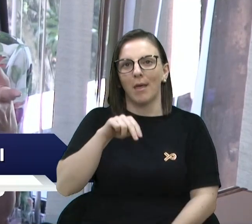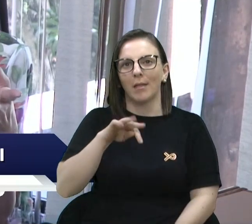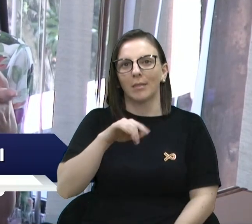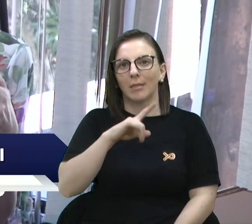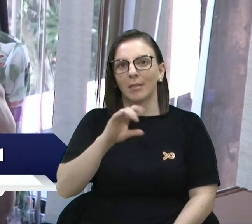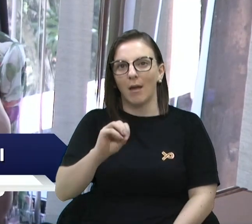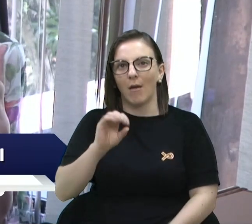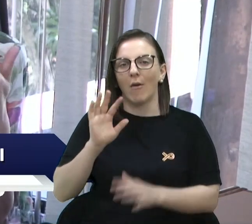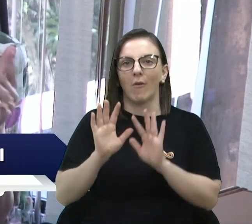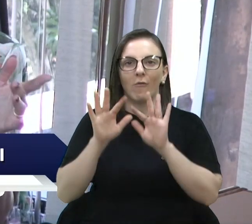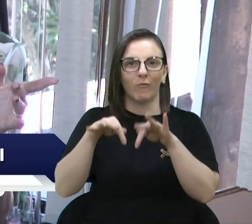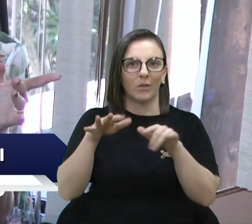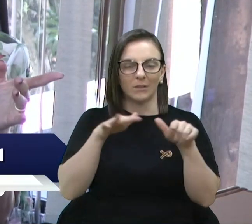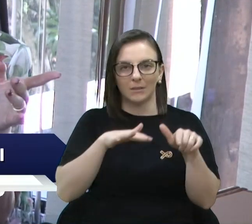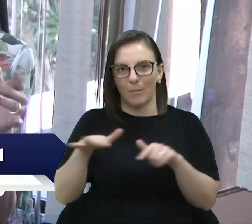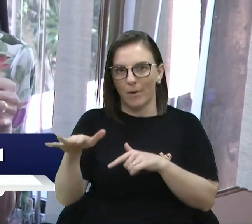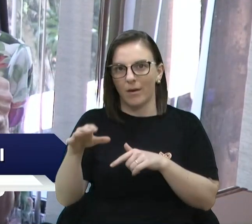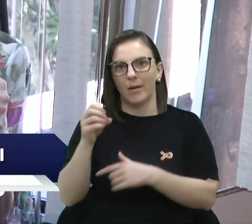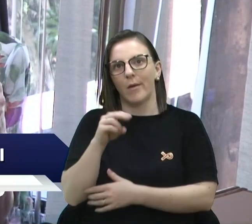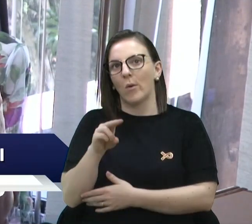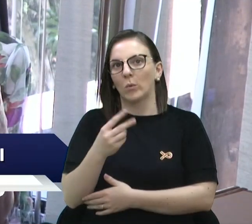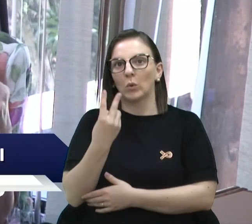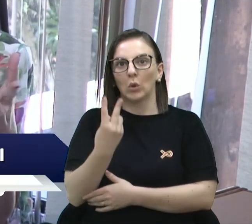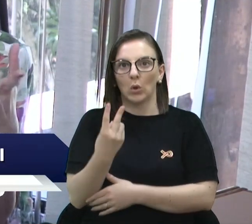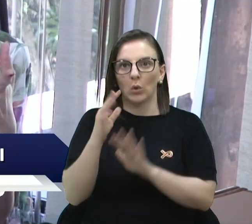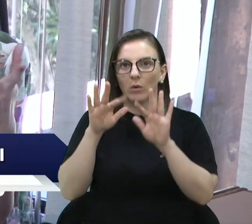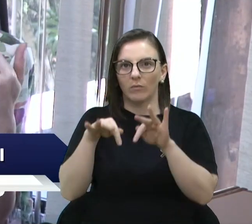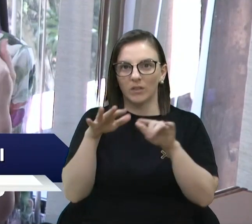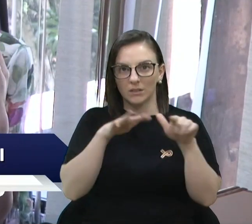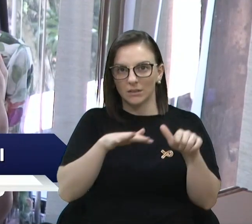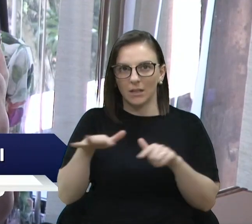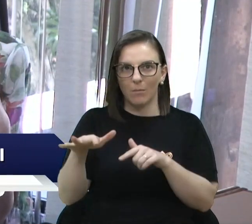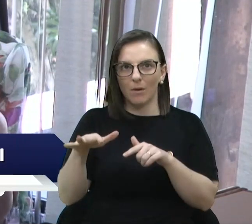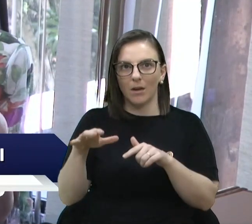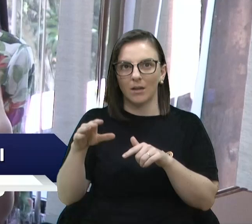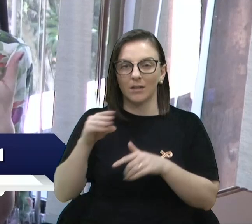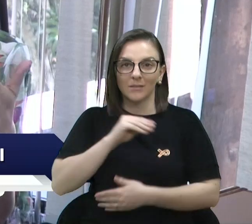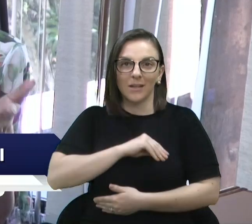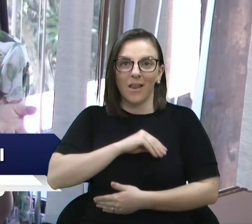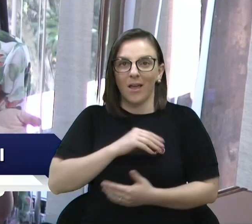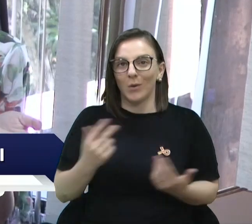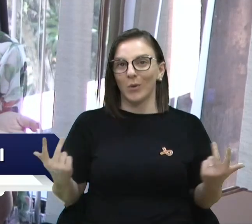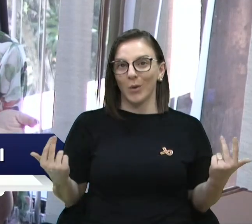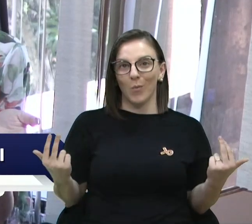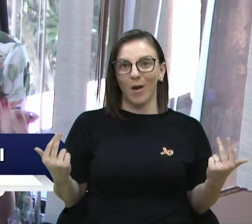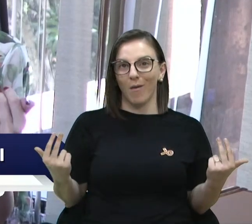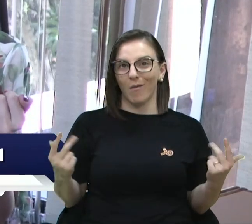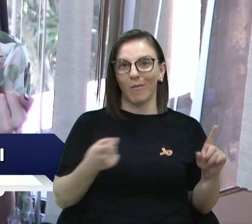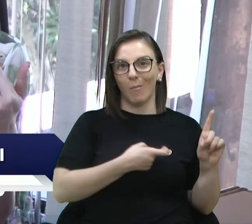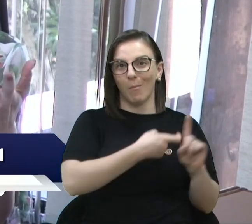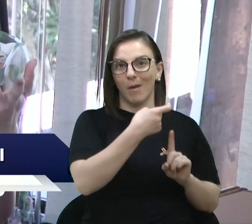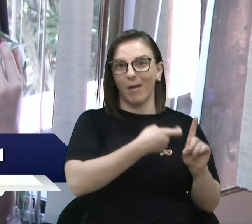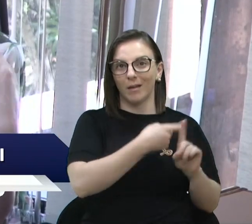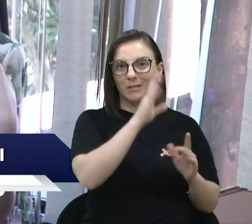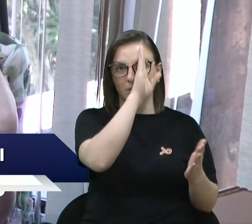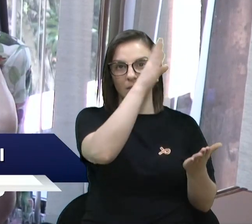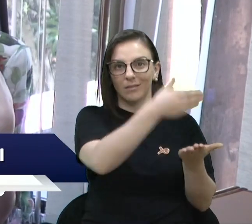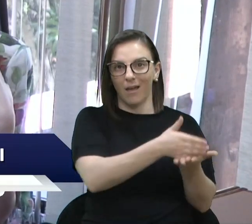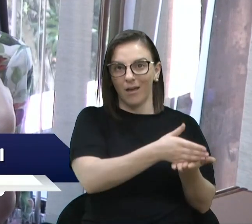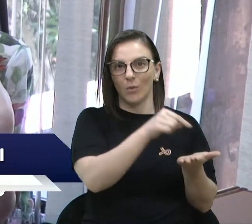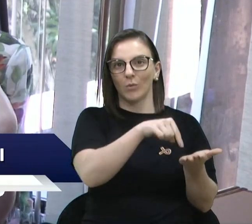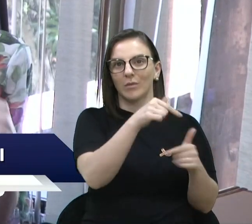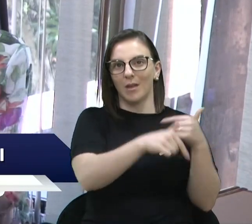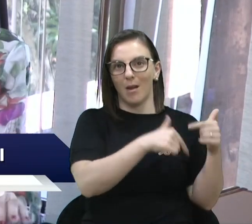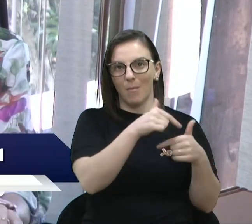semana ou em dois finais de semana, eles conseguem a remuneração que eles precisam trabalhar um mês nas nossas